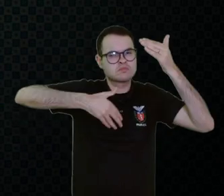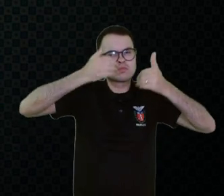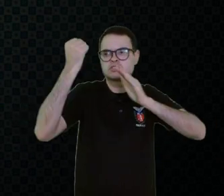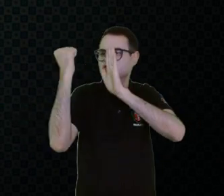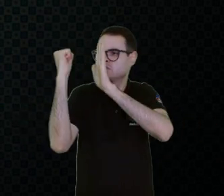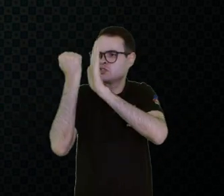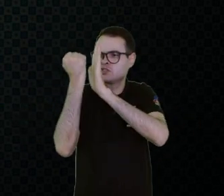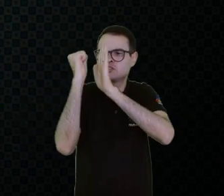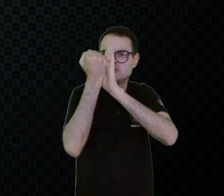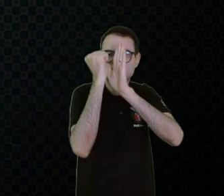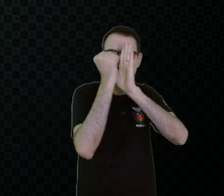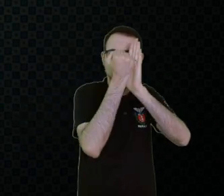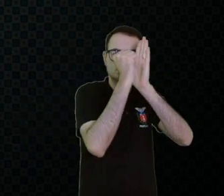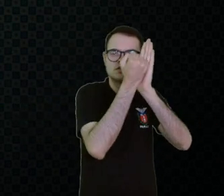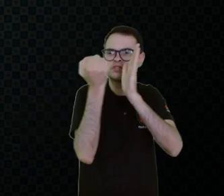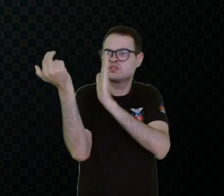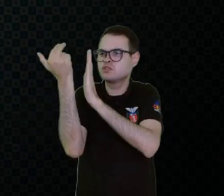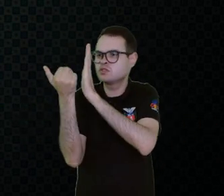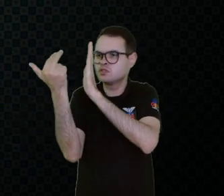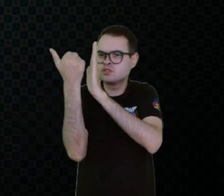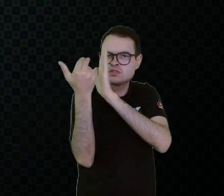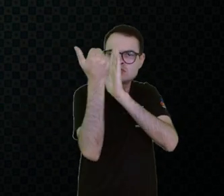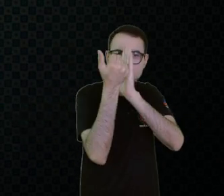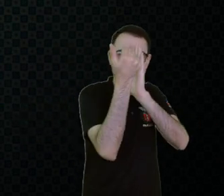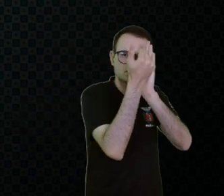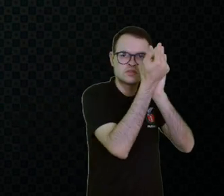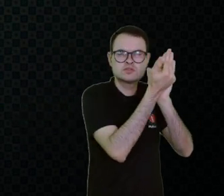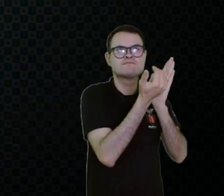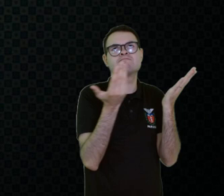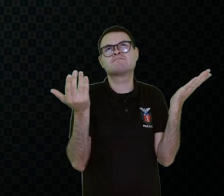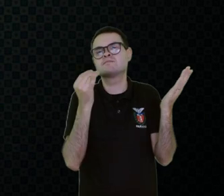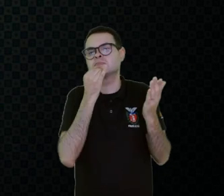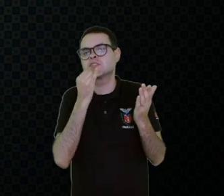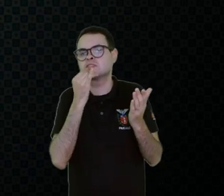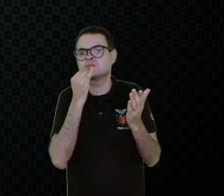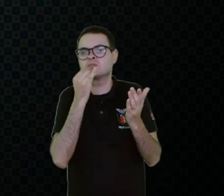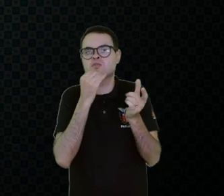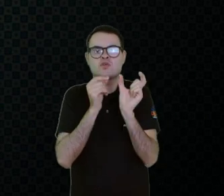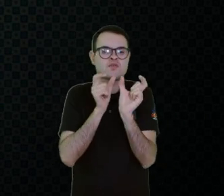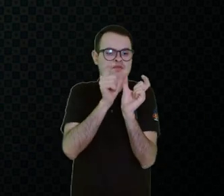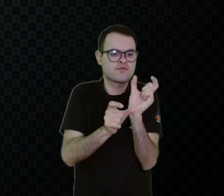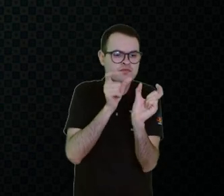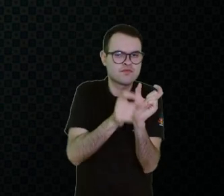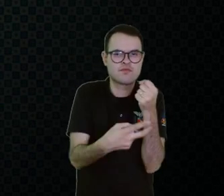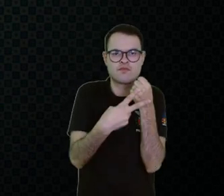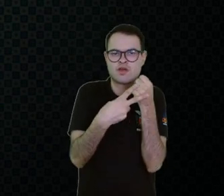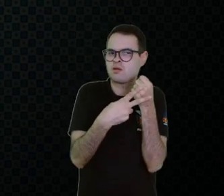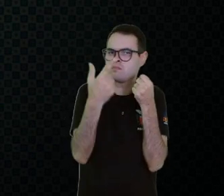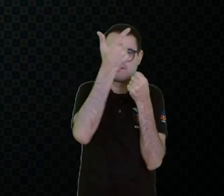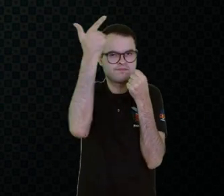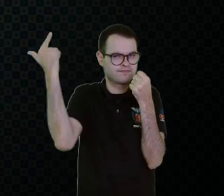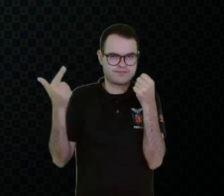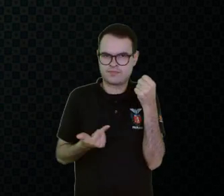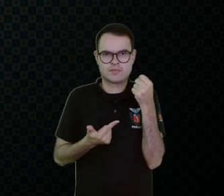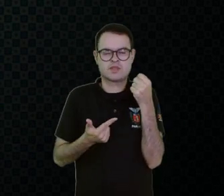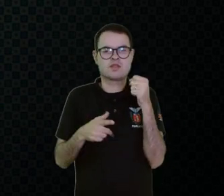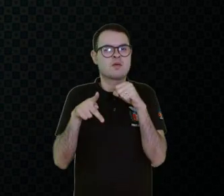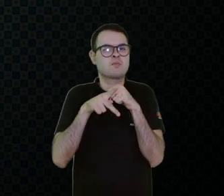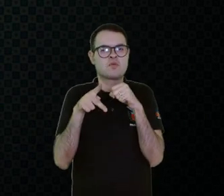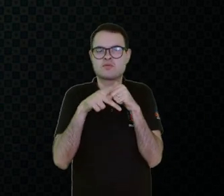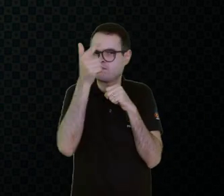símbolos, enfim, eles não trazem, por exemplo, conjugação de verbo, eles não trazem pronome,